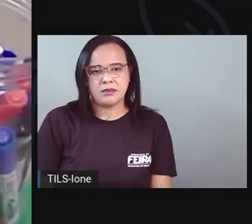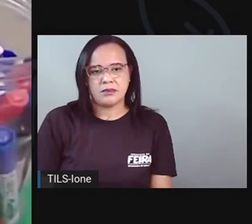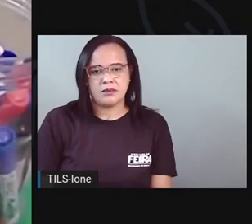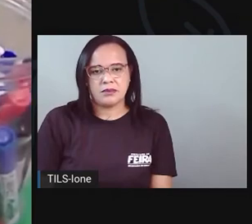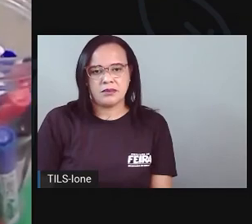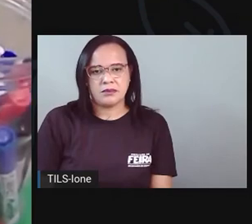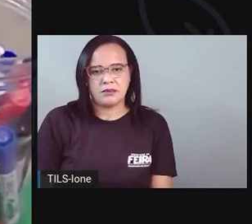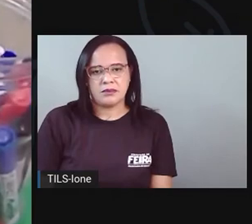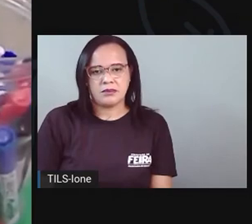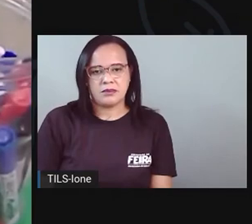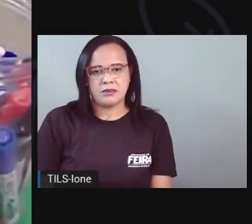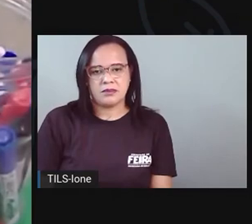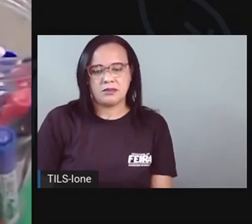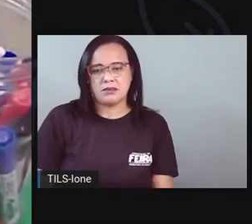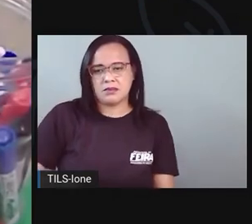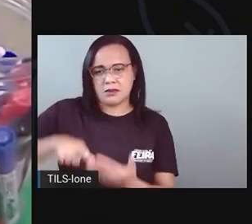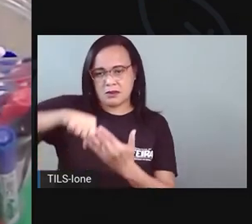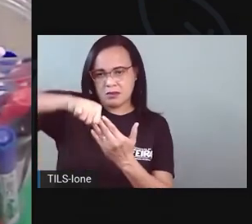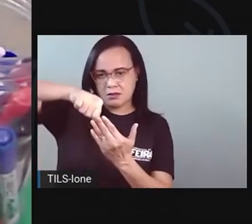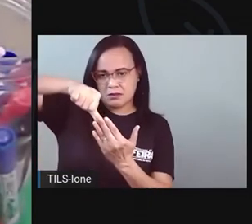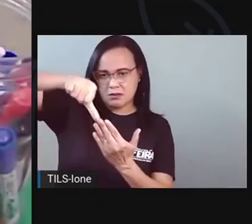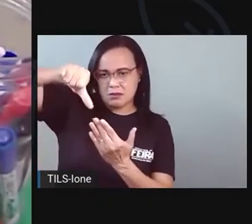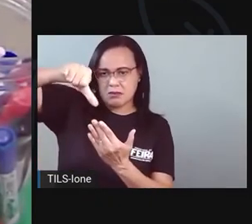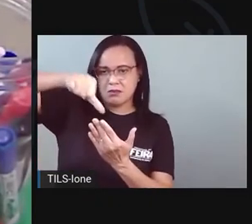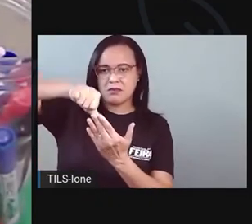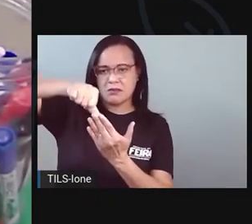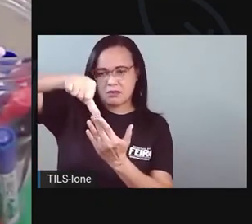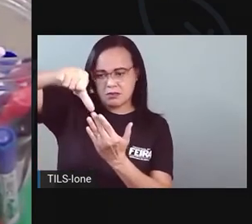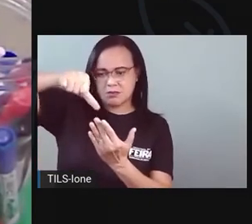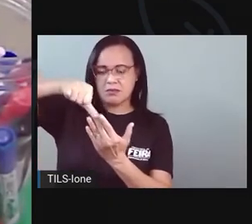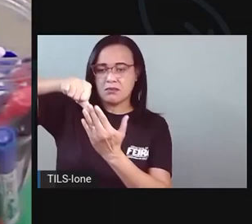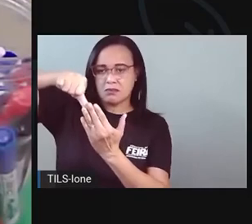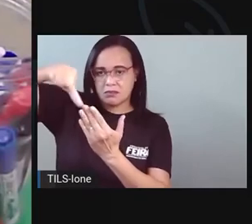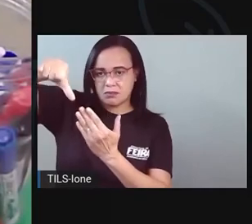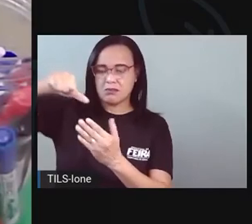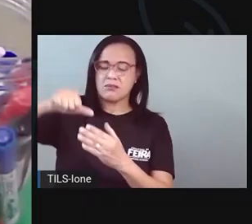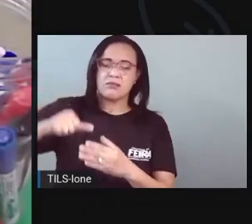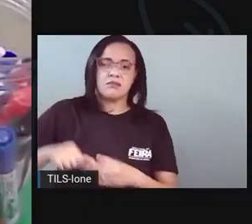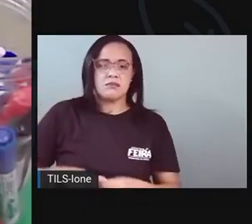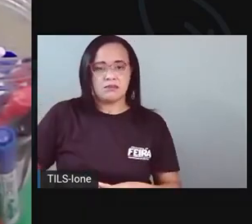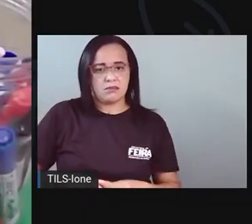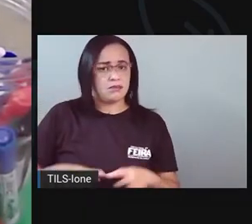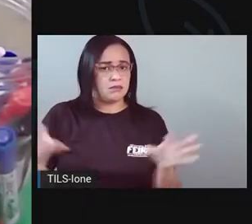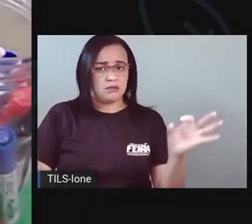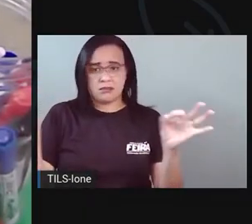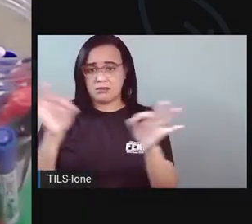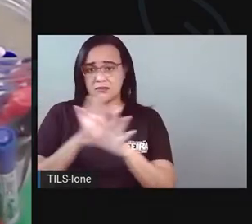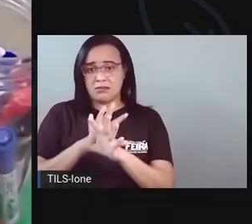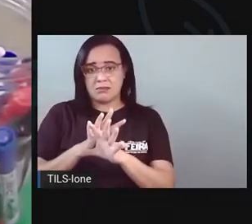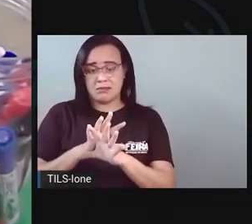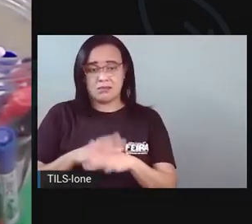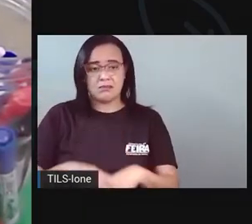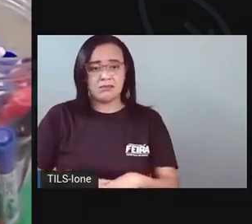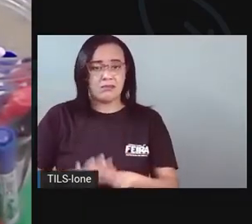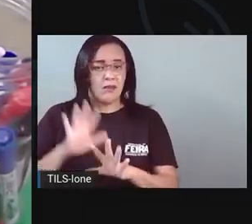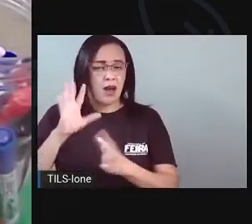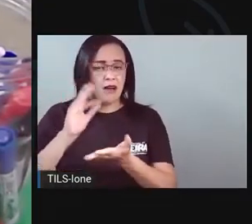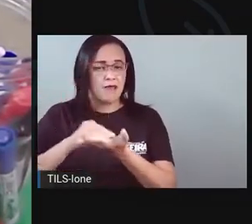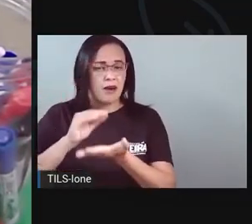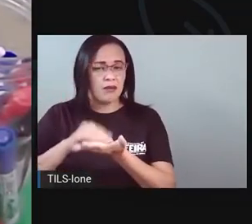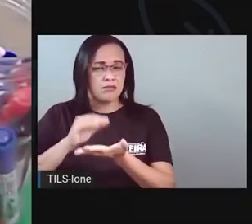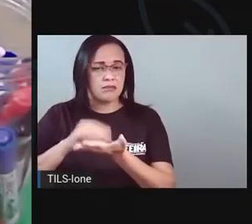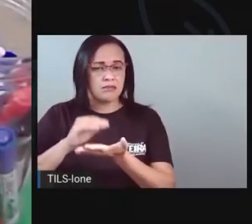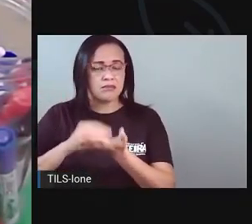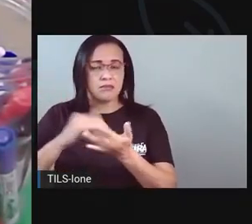Ó, prontinho. E aqui eu tenho o meu calendário prontinho. Mas tá faltando uma informação importante aqui, ó.